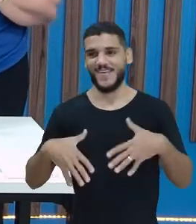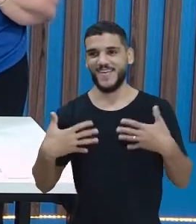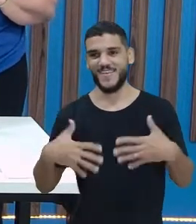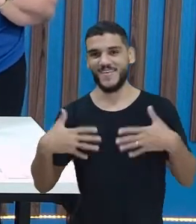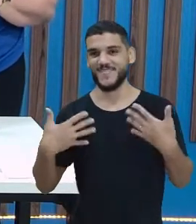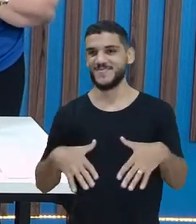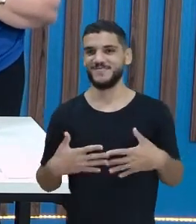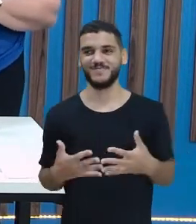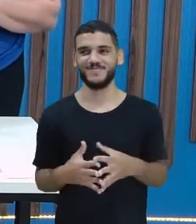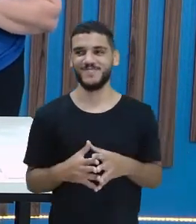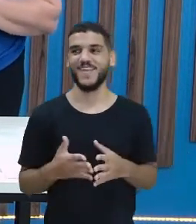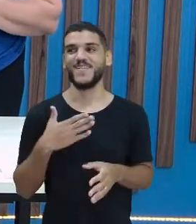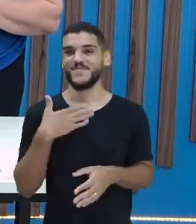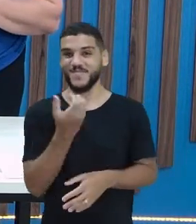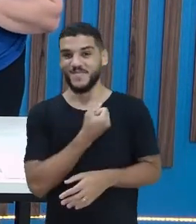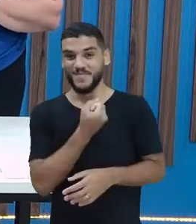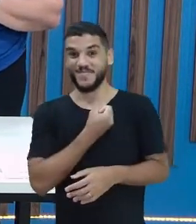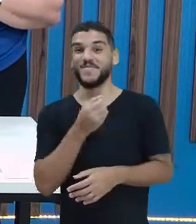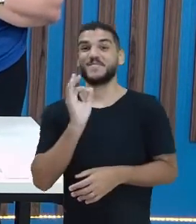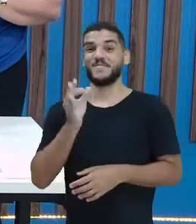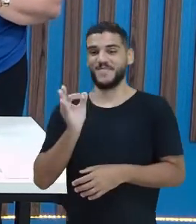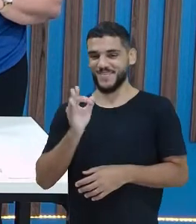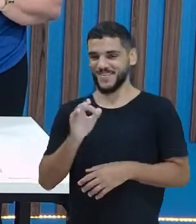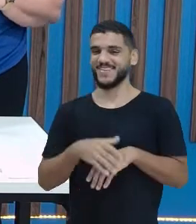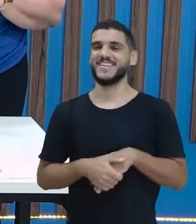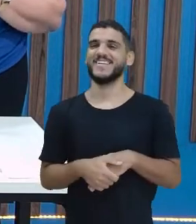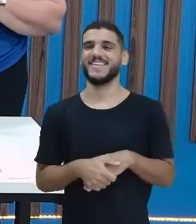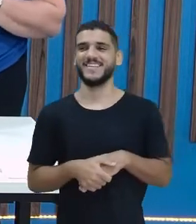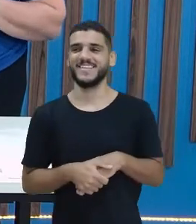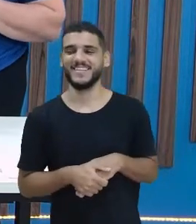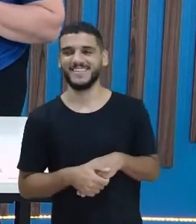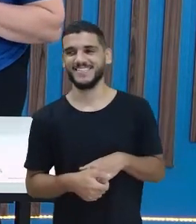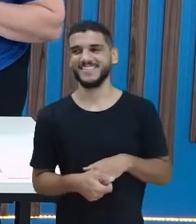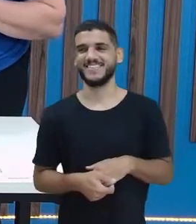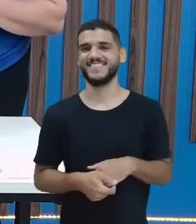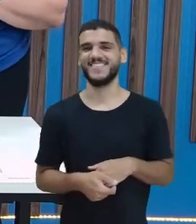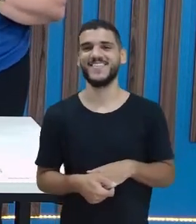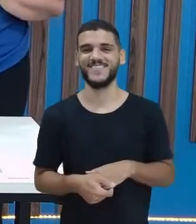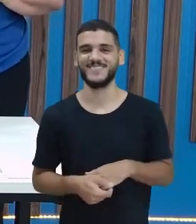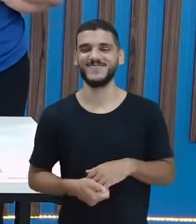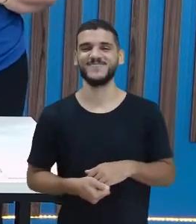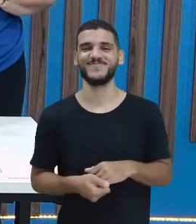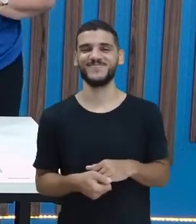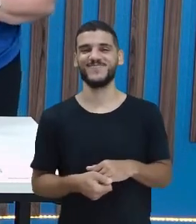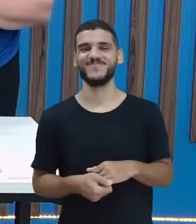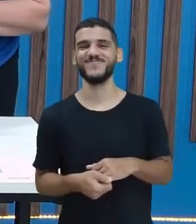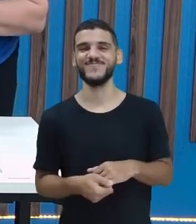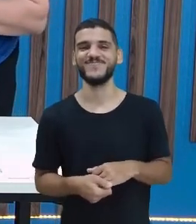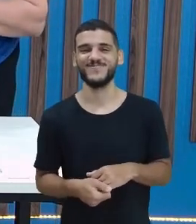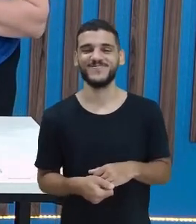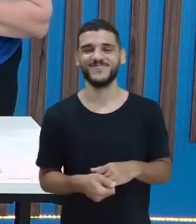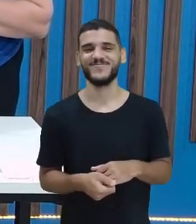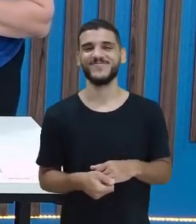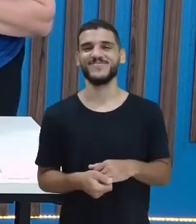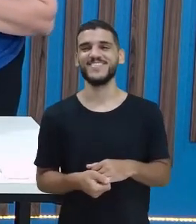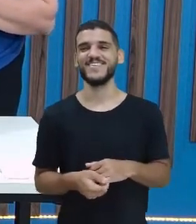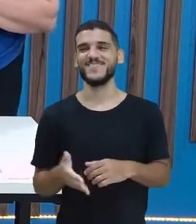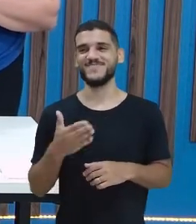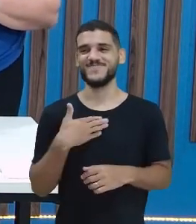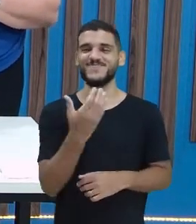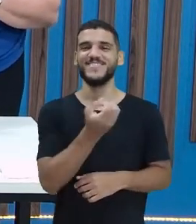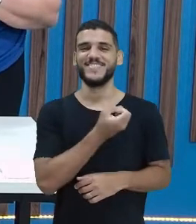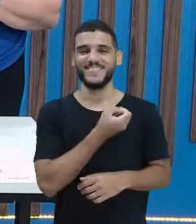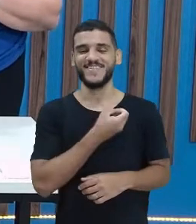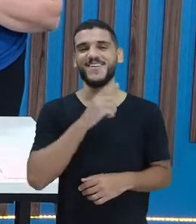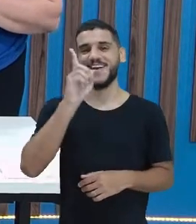eu olhar. Será? Porque meu número foi grande. Então, já sei que eu tenho muita sorte. O meu foi grande. O meu